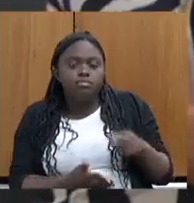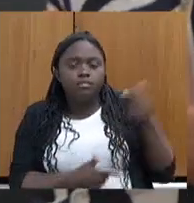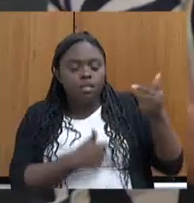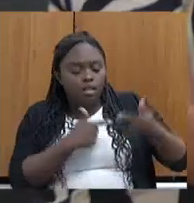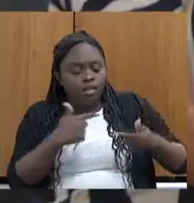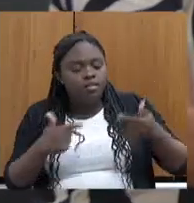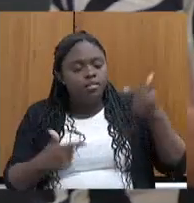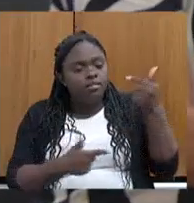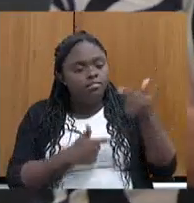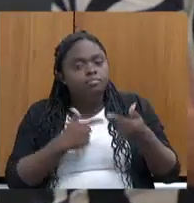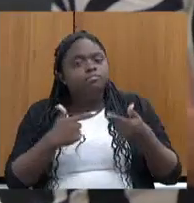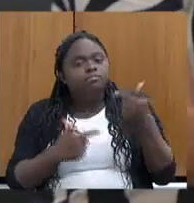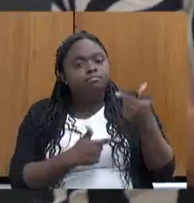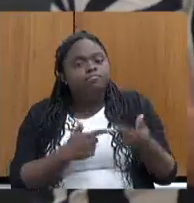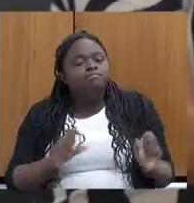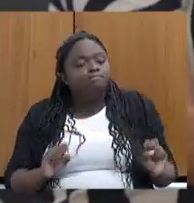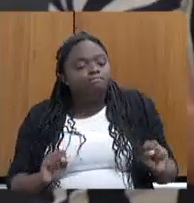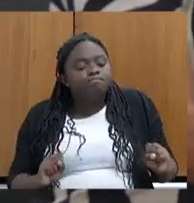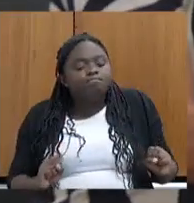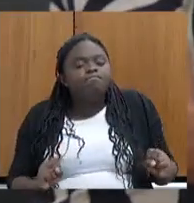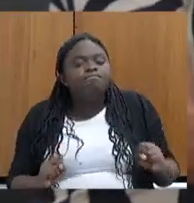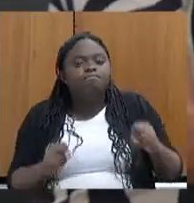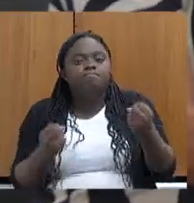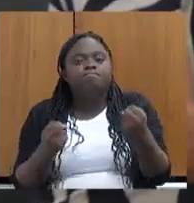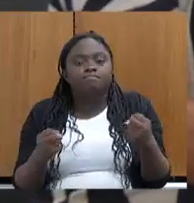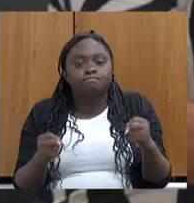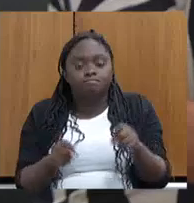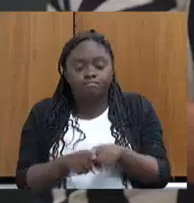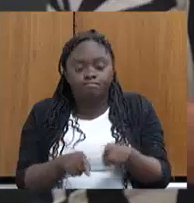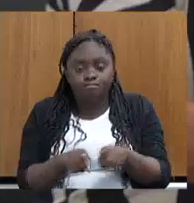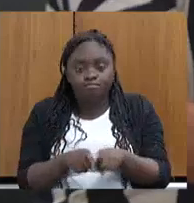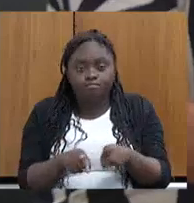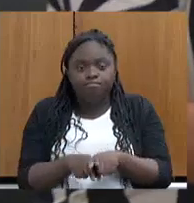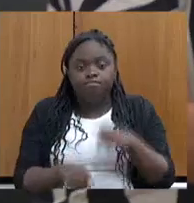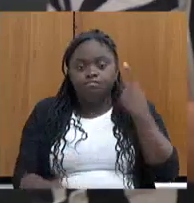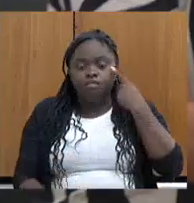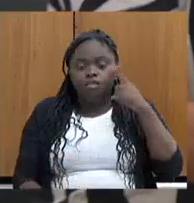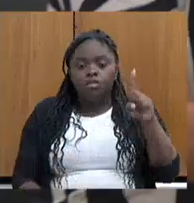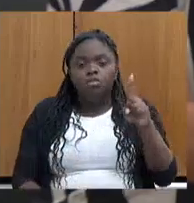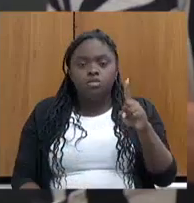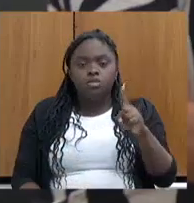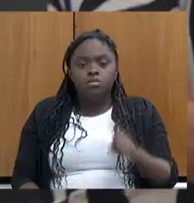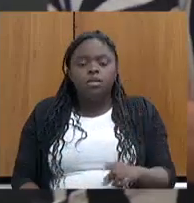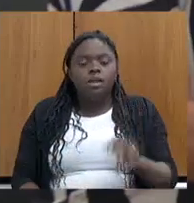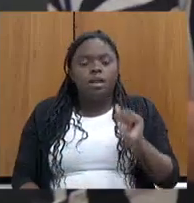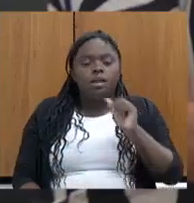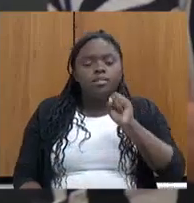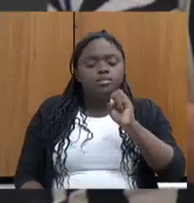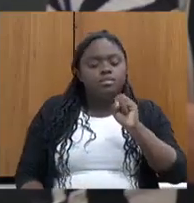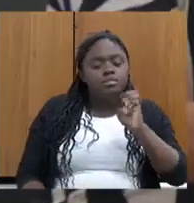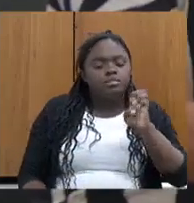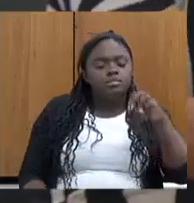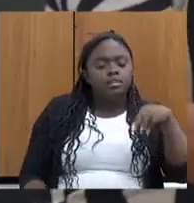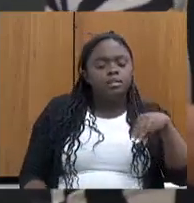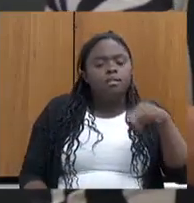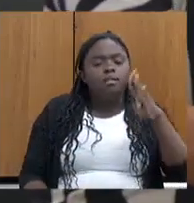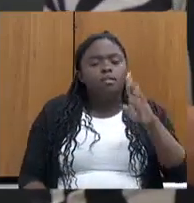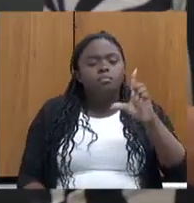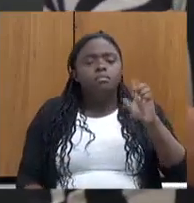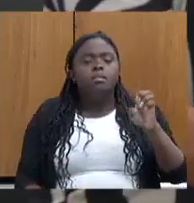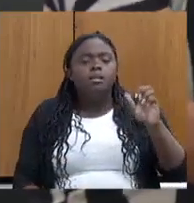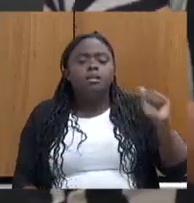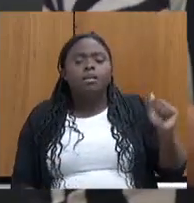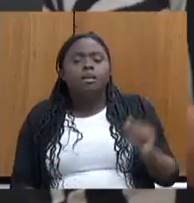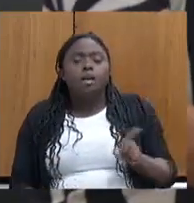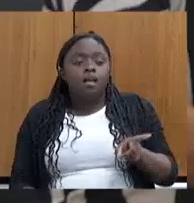trabalhar e enfrentar, e também, inclusive, a senhora, na última Assembleia Especialista, se comprometeu a reduzir a violência